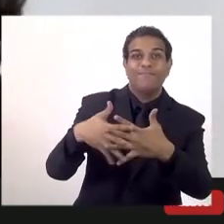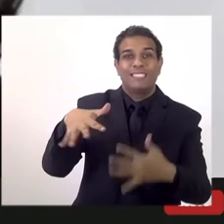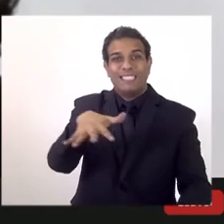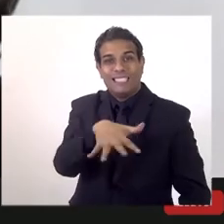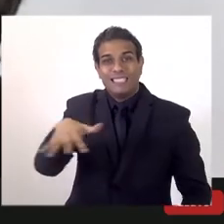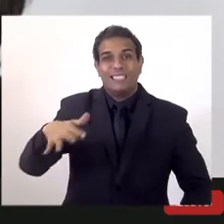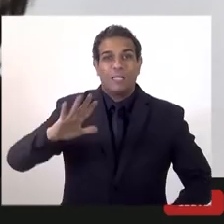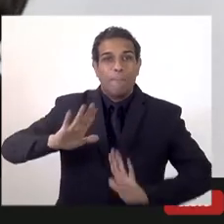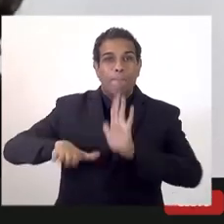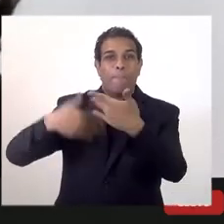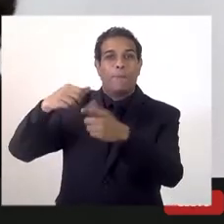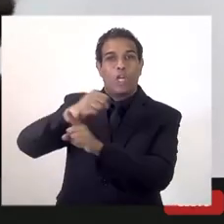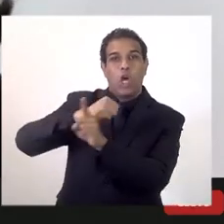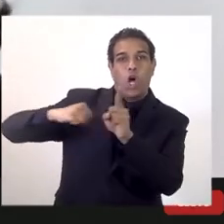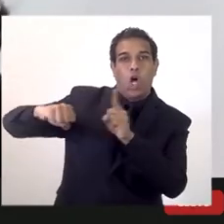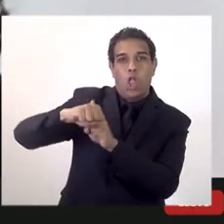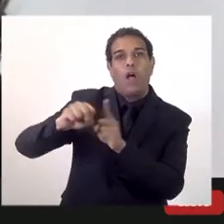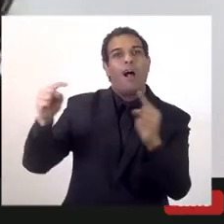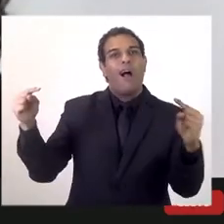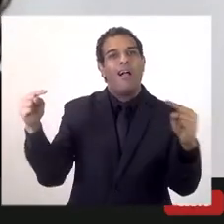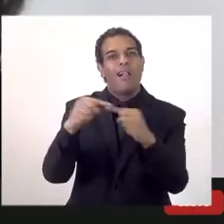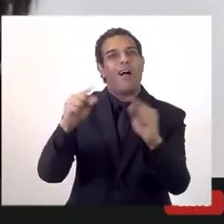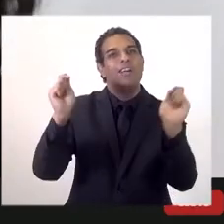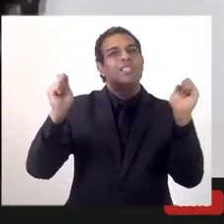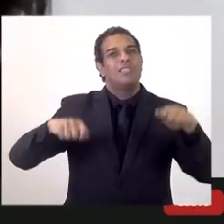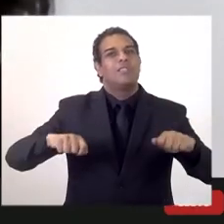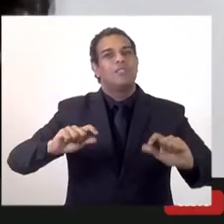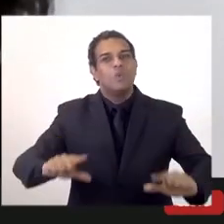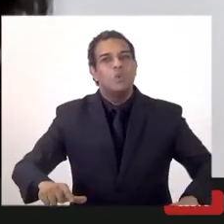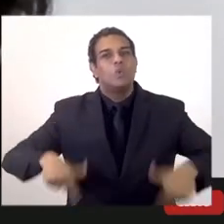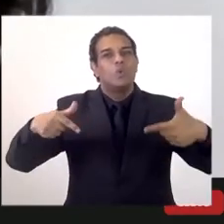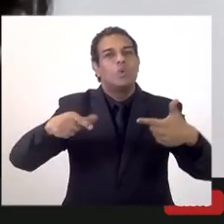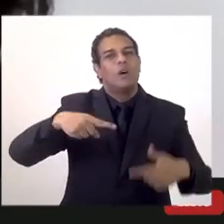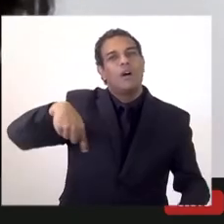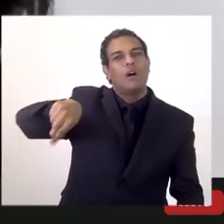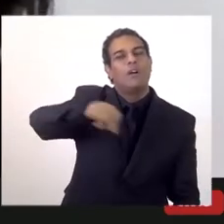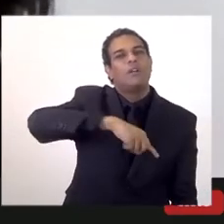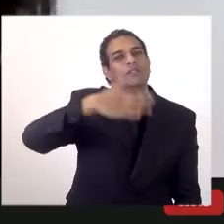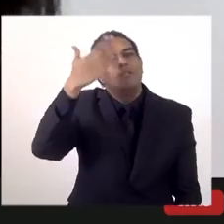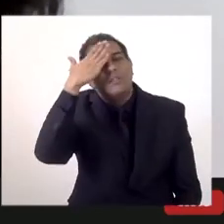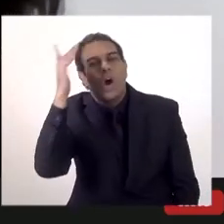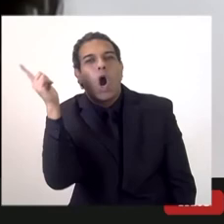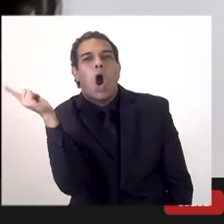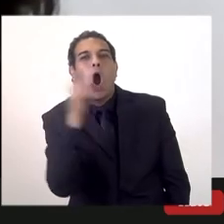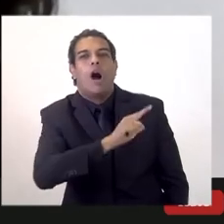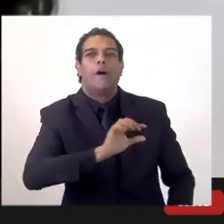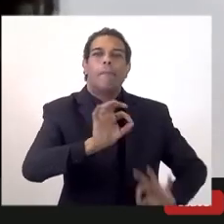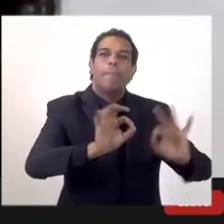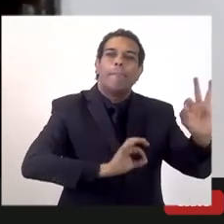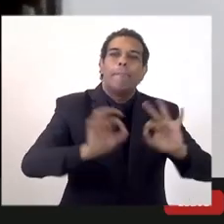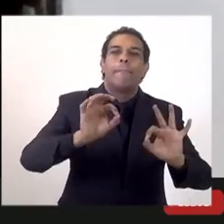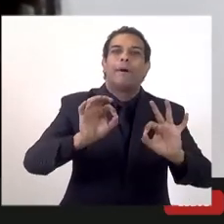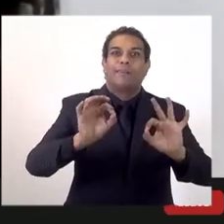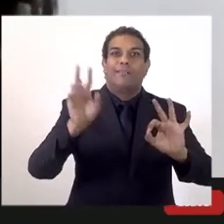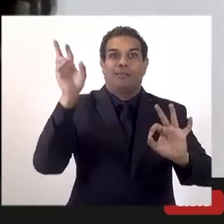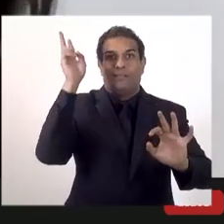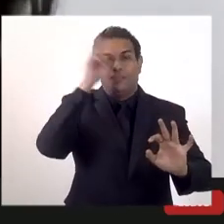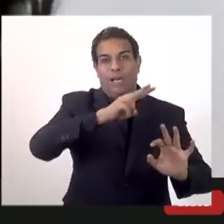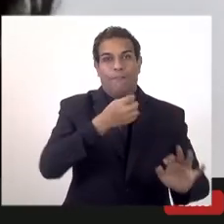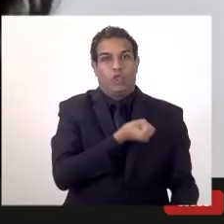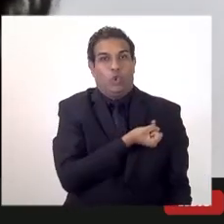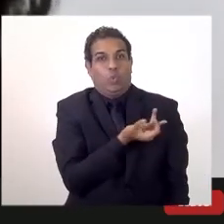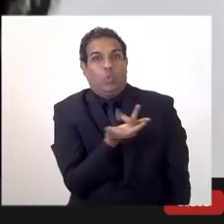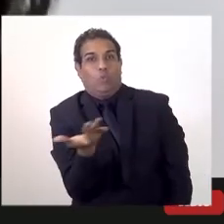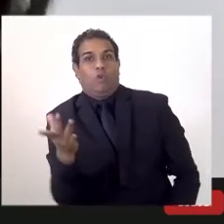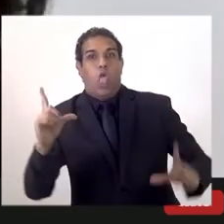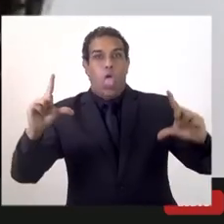produtivo no Rio de Janeiro isso colabora com o que a gente consiga recuperar números históricos do Rio de Janeiro